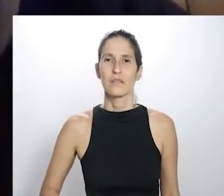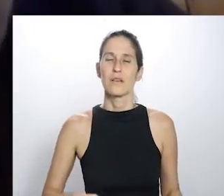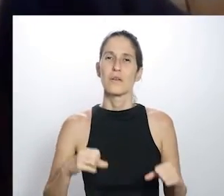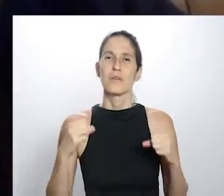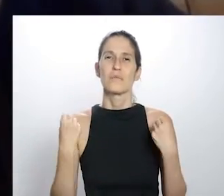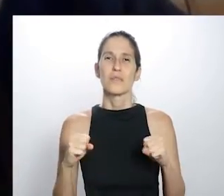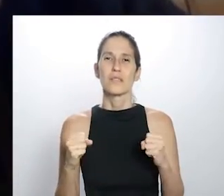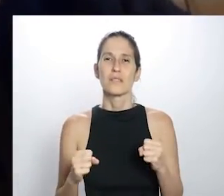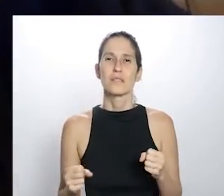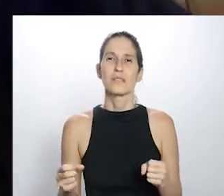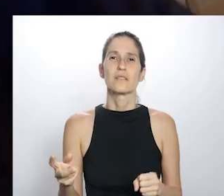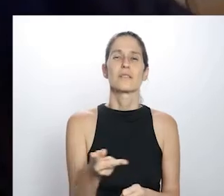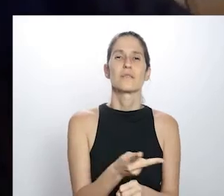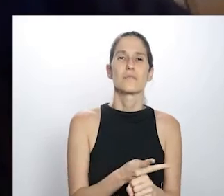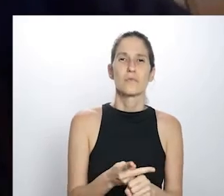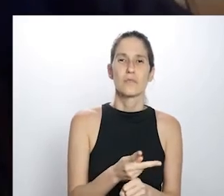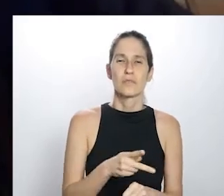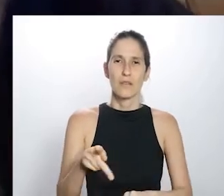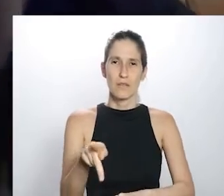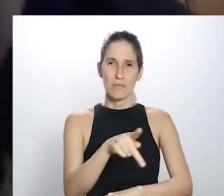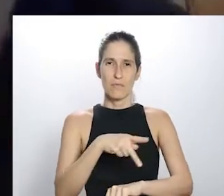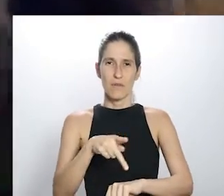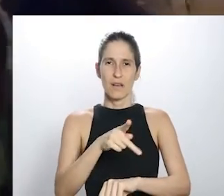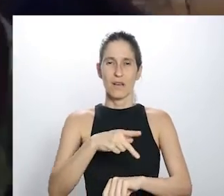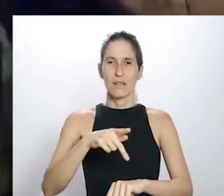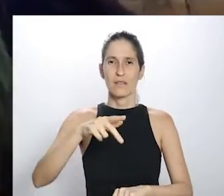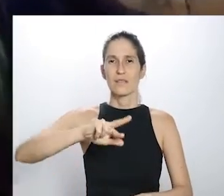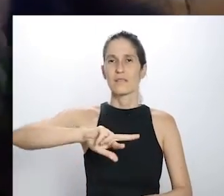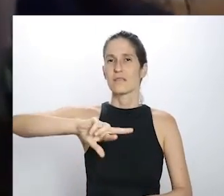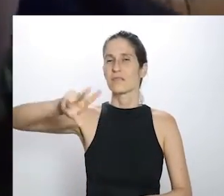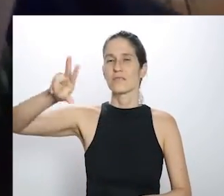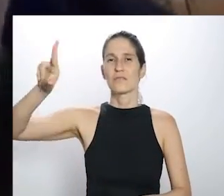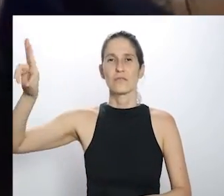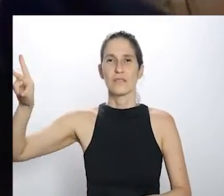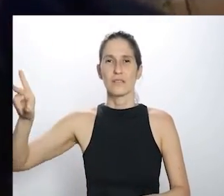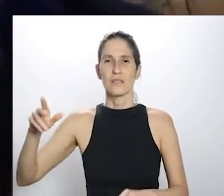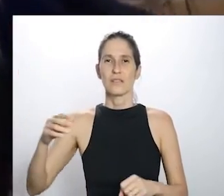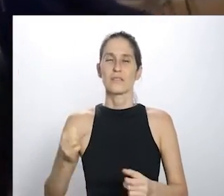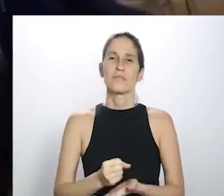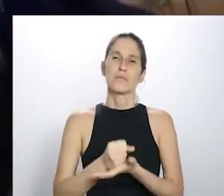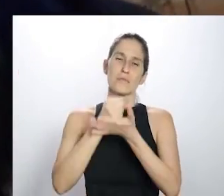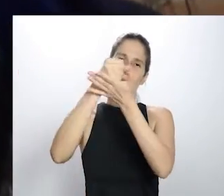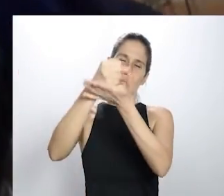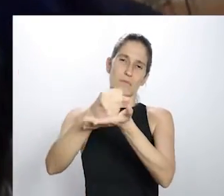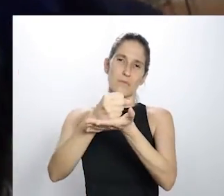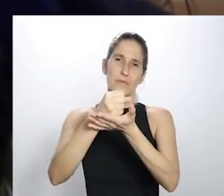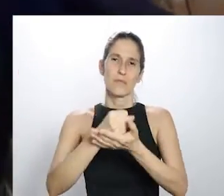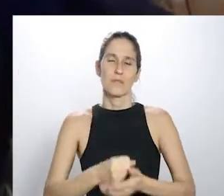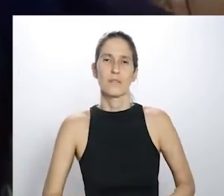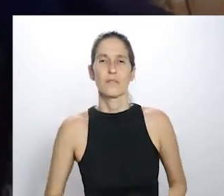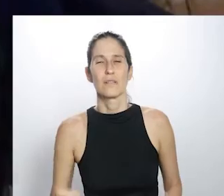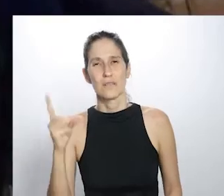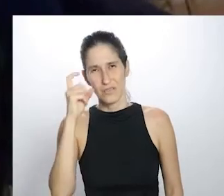precisa se recorrer a órgãos internacionais para fazer uma pressão em relação a isso.